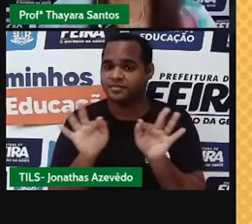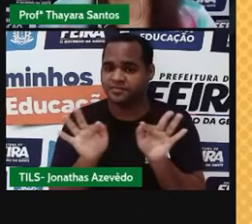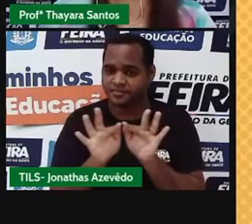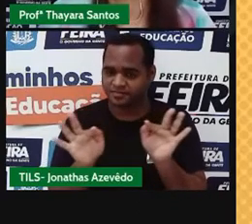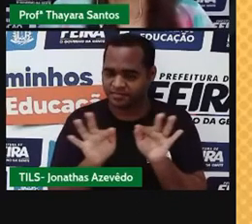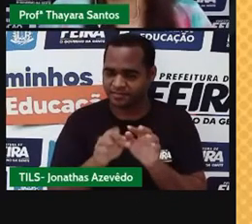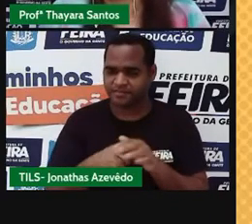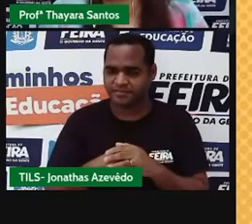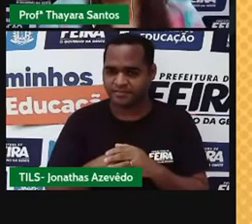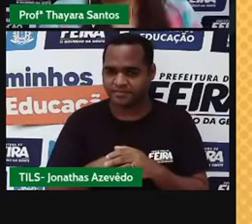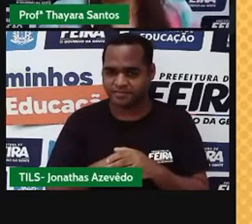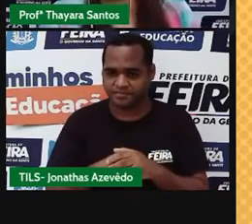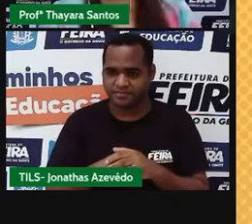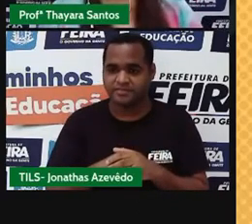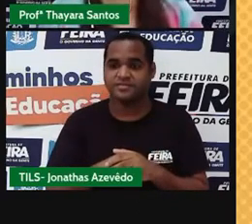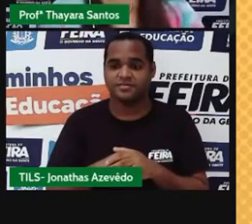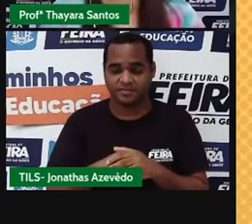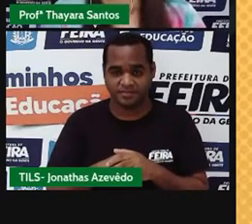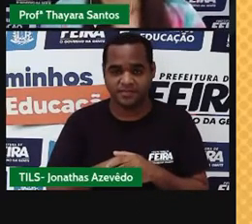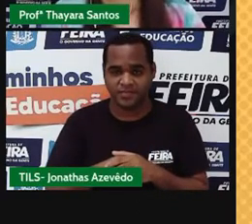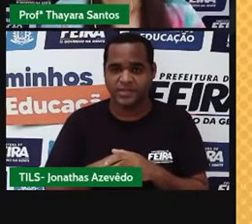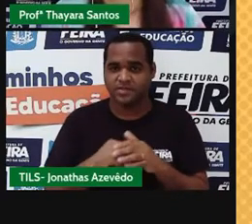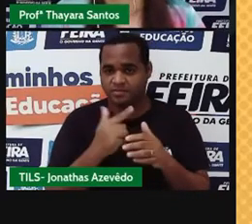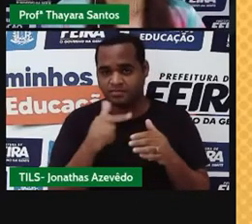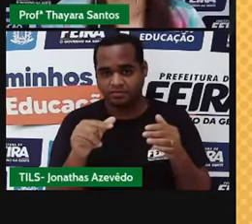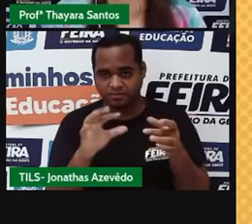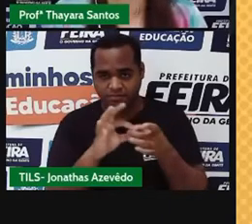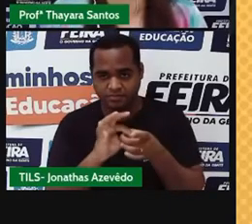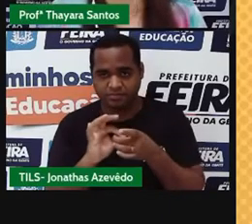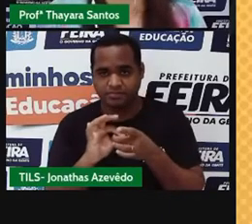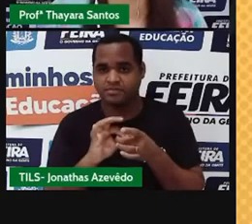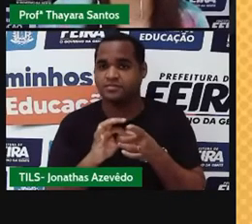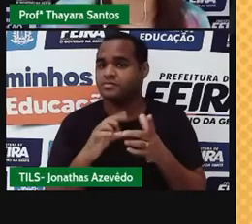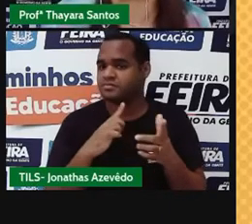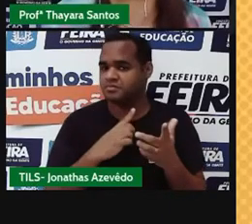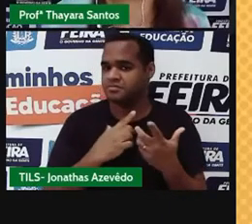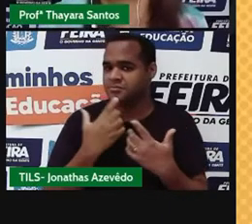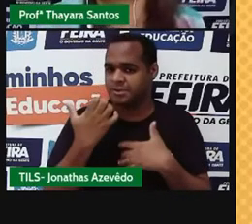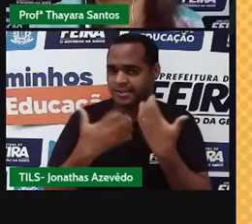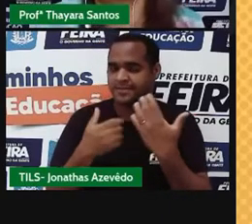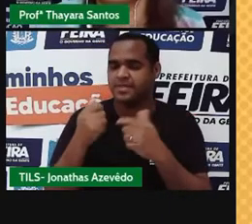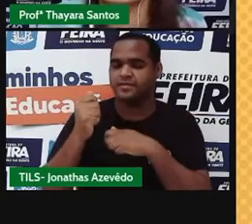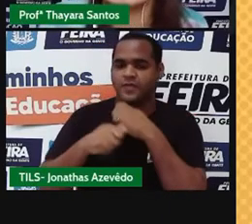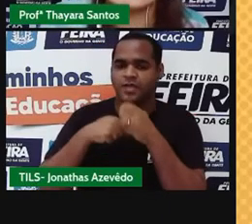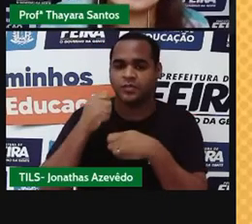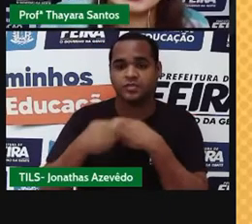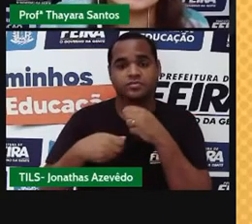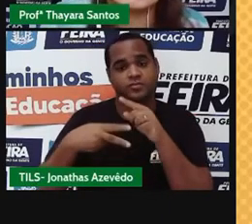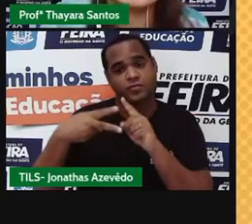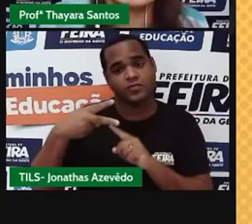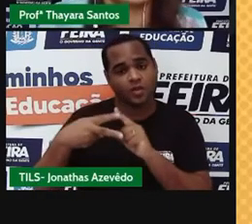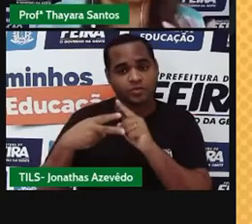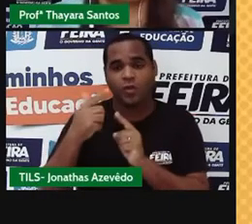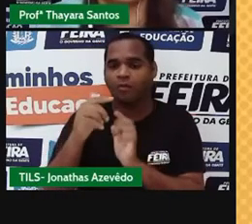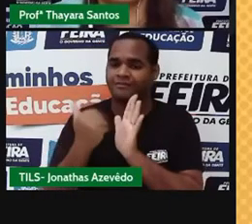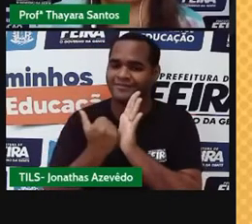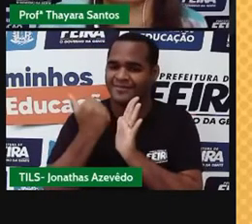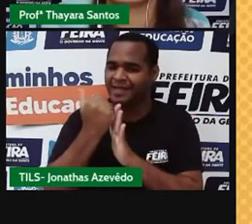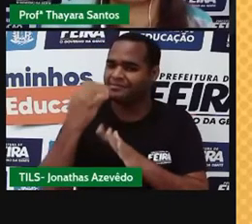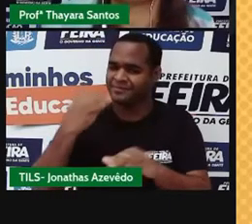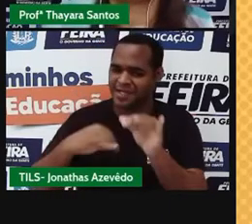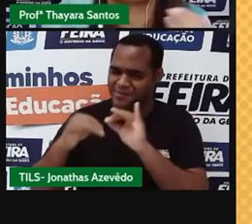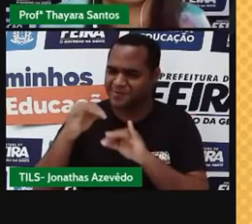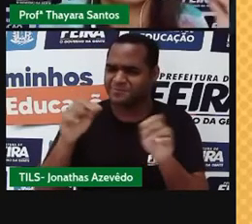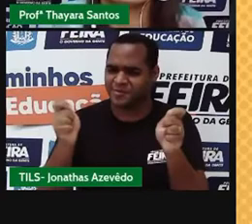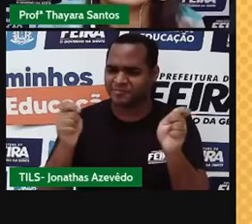Já as substâncias compostas, elas são formadas por átomos de dois ou mais elementos químicos. Então, são elementos químicos